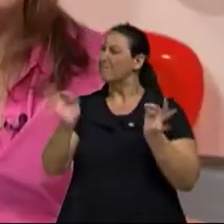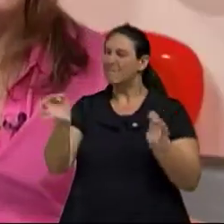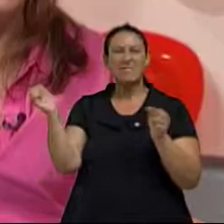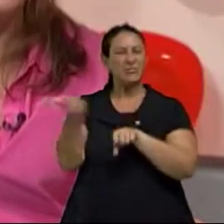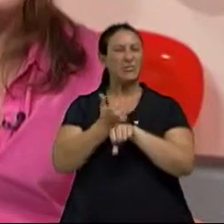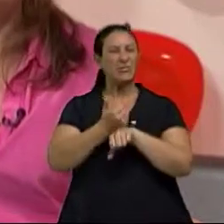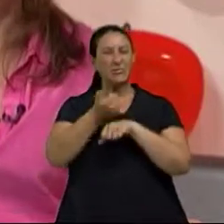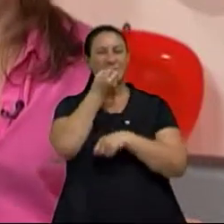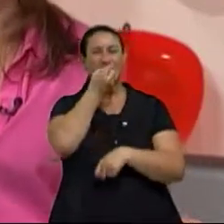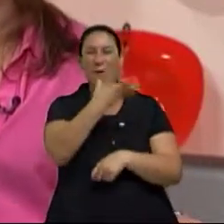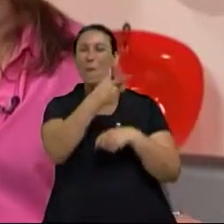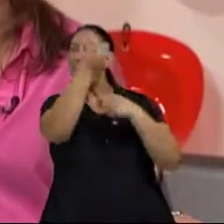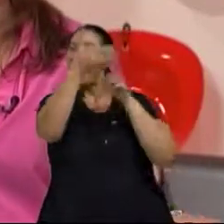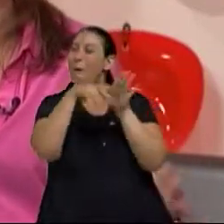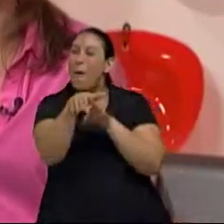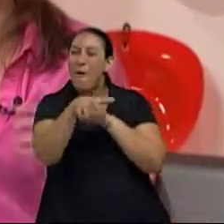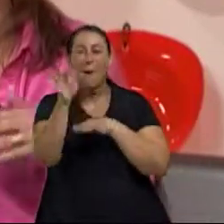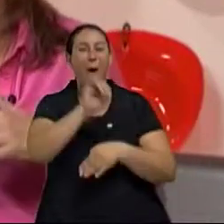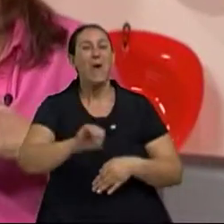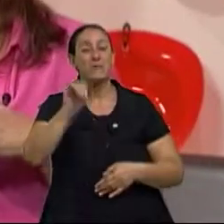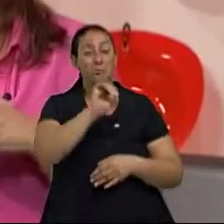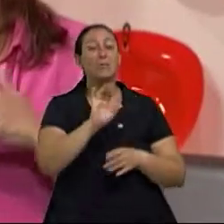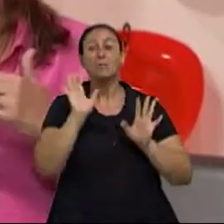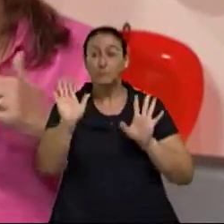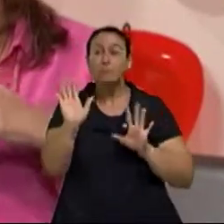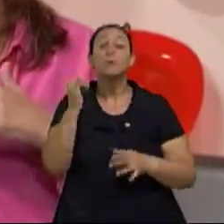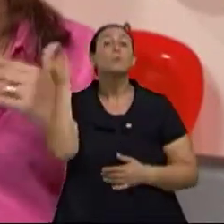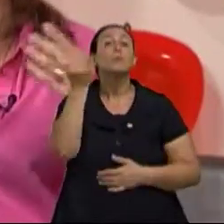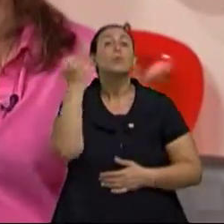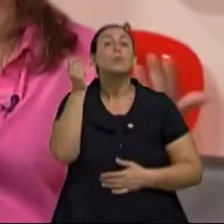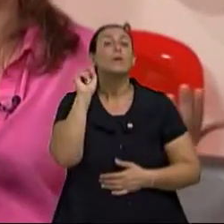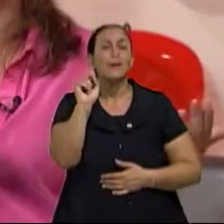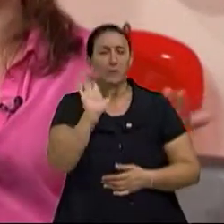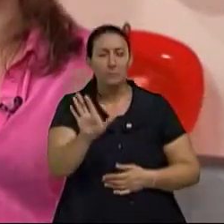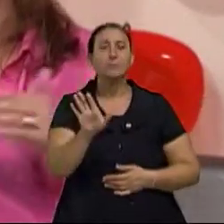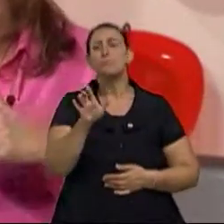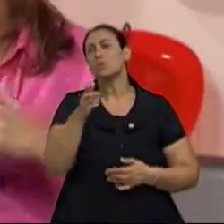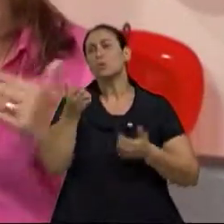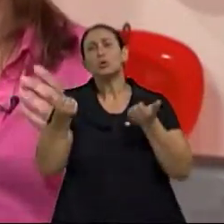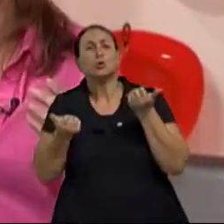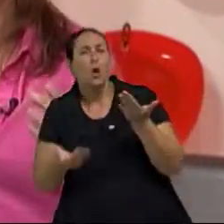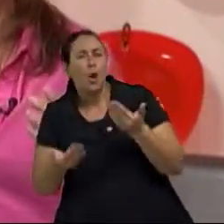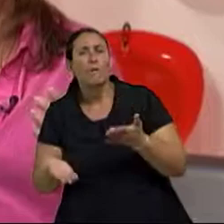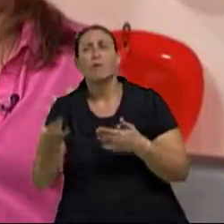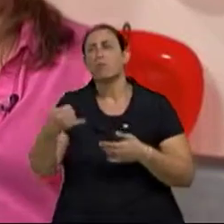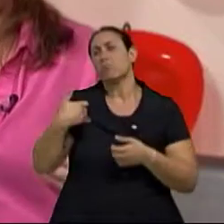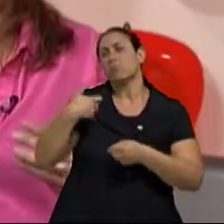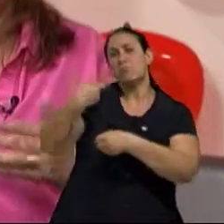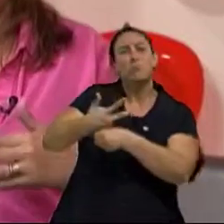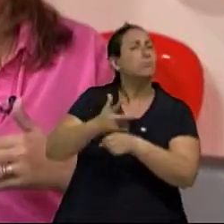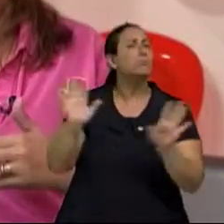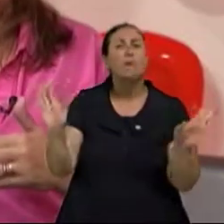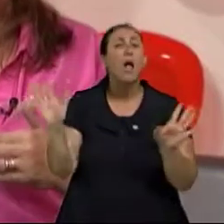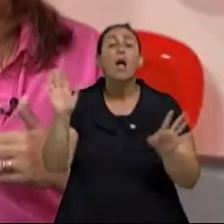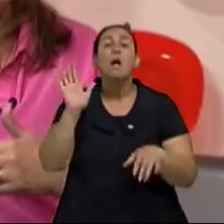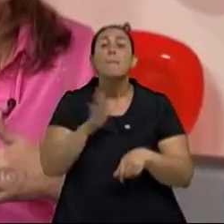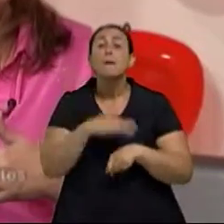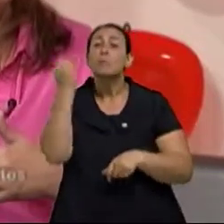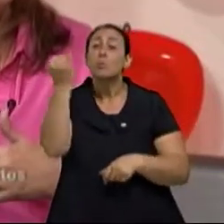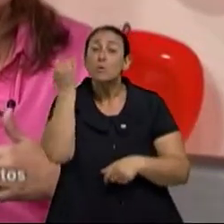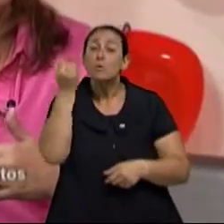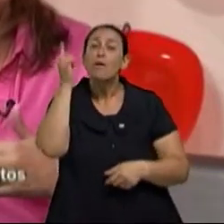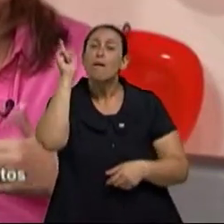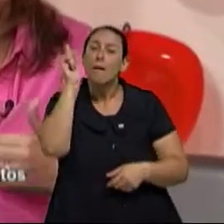isso que a gente trouxe. Então, e aí você falando, ou um jovem, ou idoso, qual a proporção? É lógico, o metabolismo